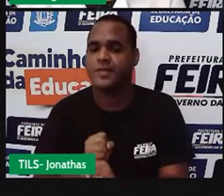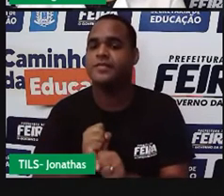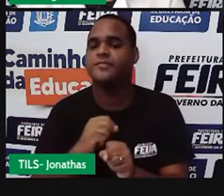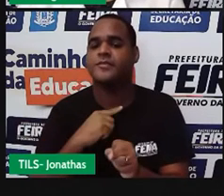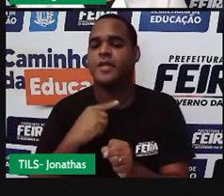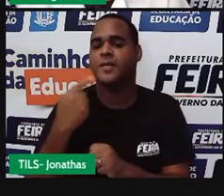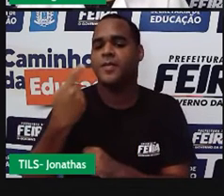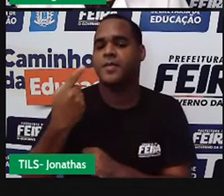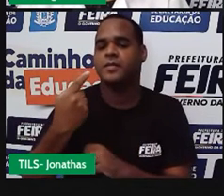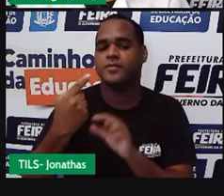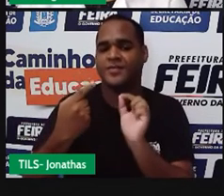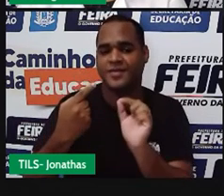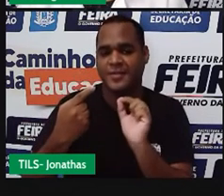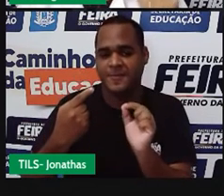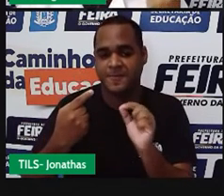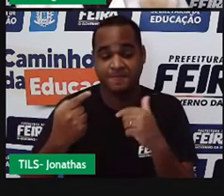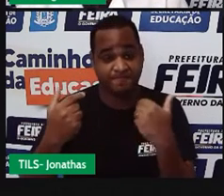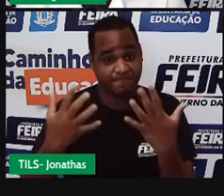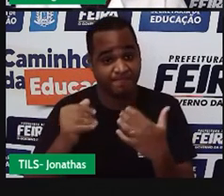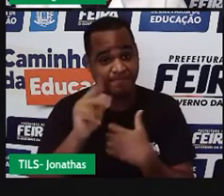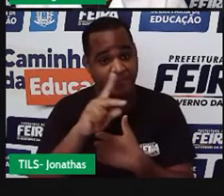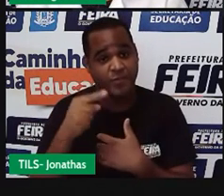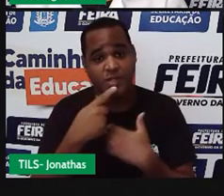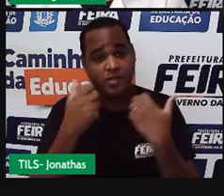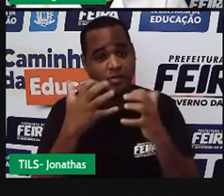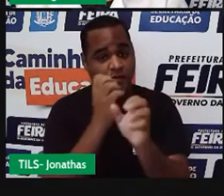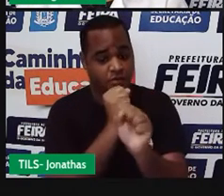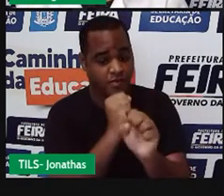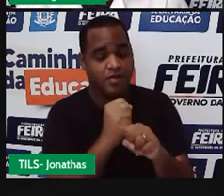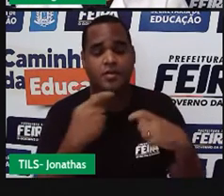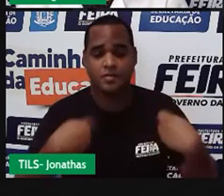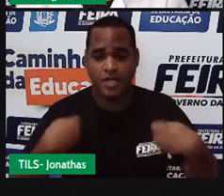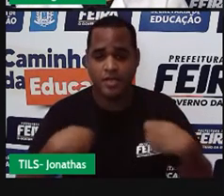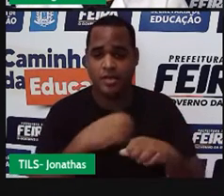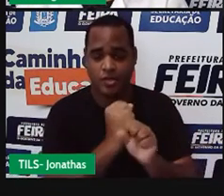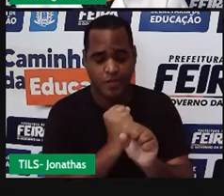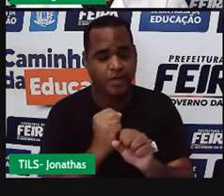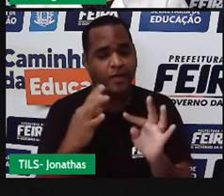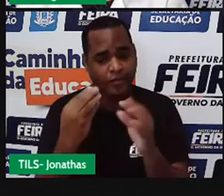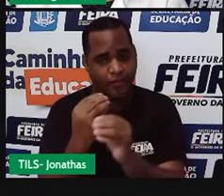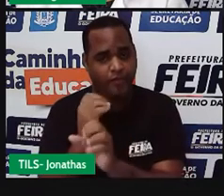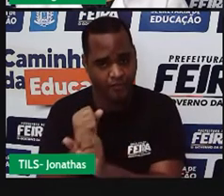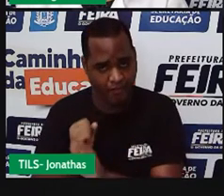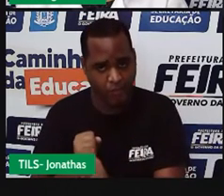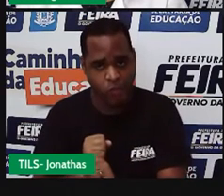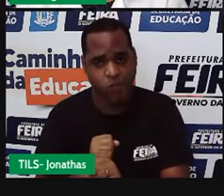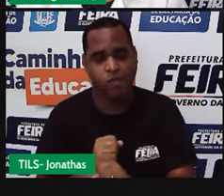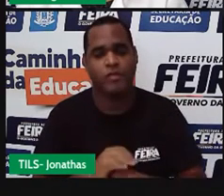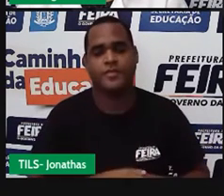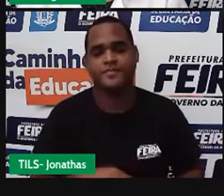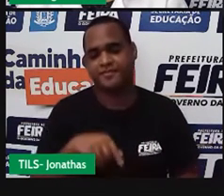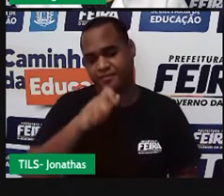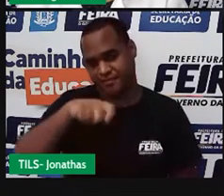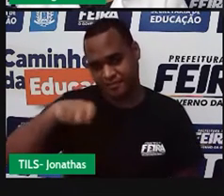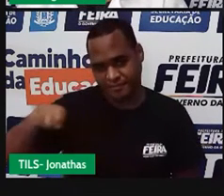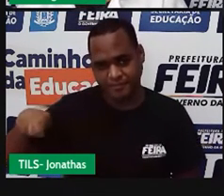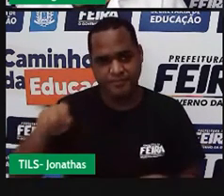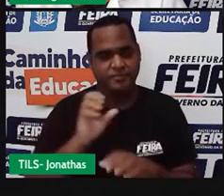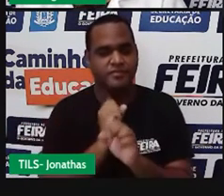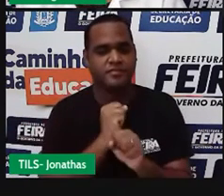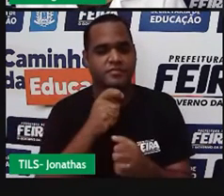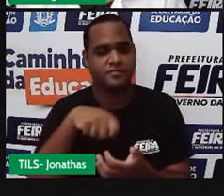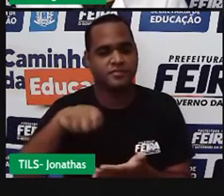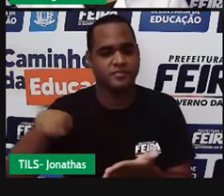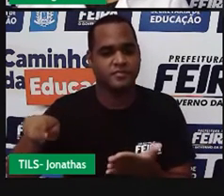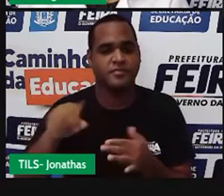primeiro passo? Professor, somar as quantidades. Então, bora escrever isso aqui. Vamos tirar isso e vamos escrever aqui